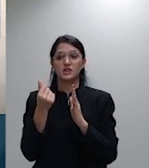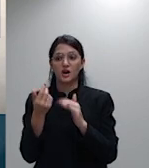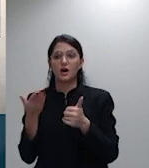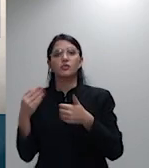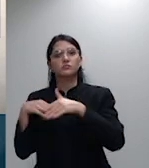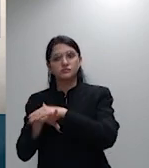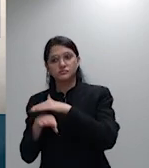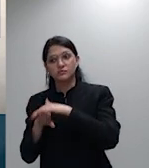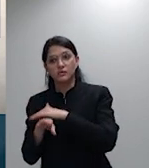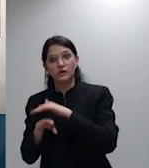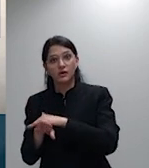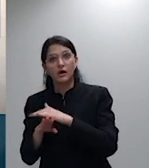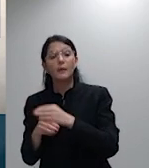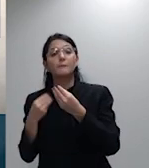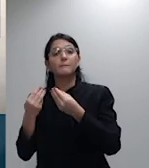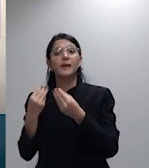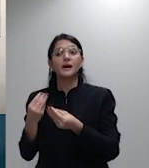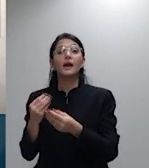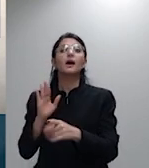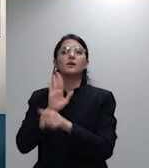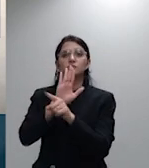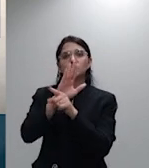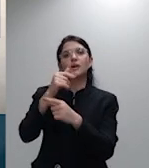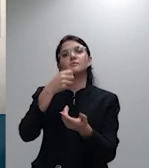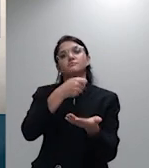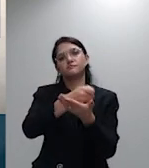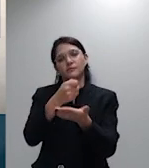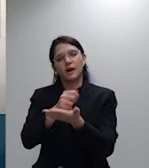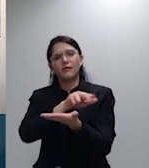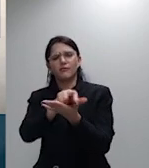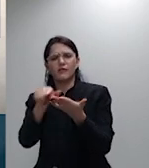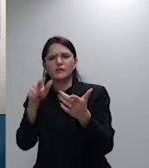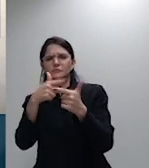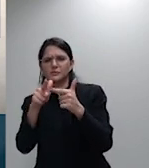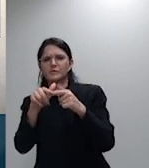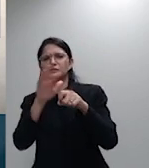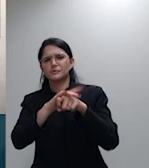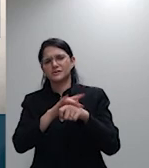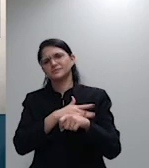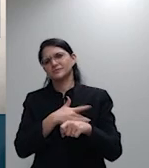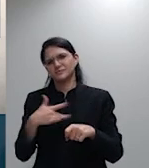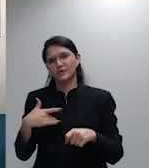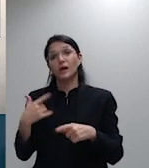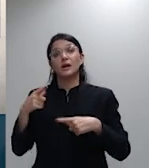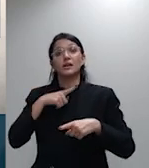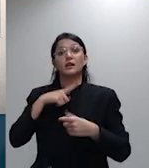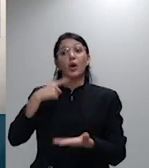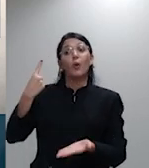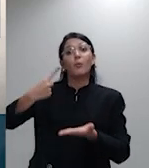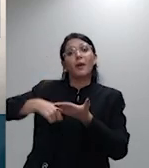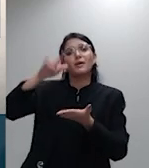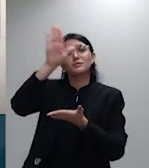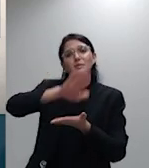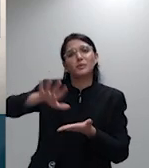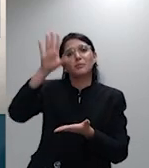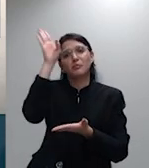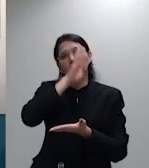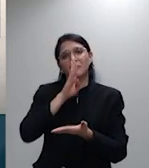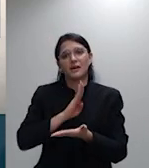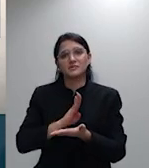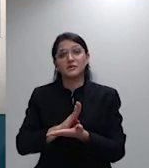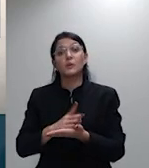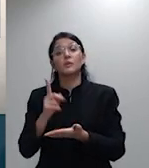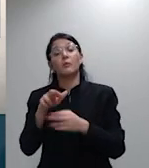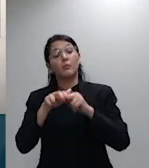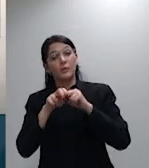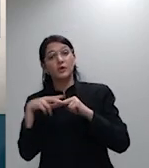o pacto intergeracional por isso nós entendemos que se faz necessária a manutenção desta regra que inclusive